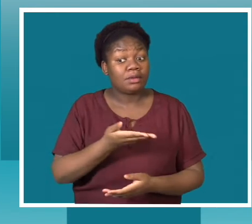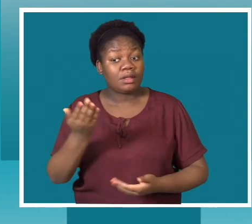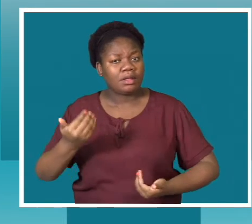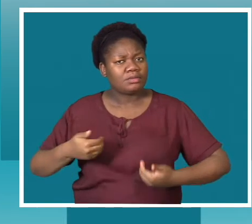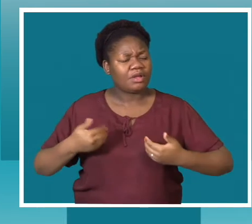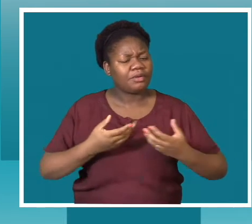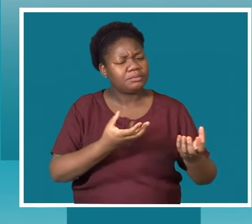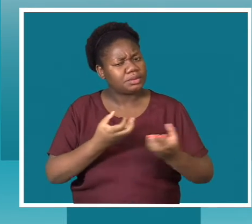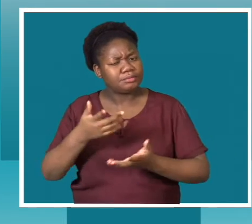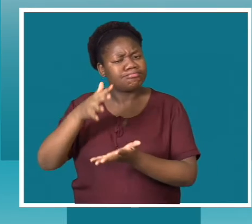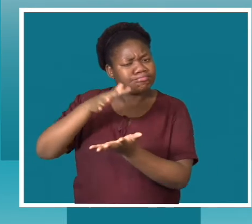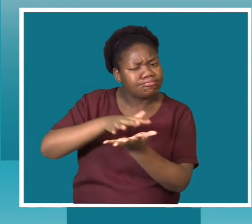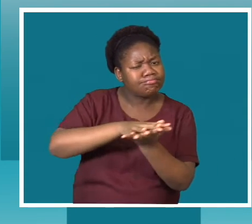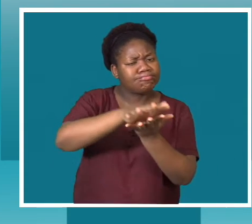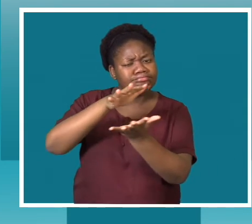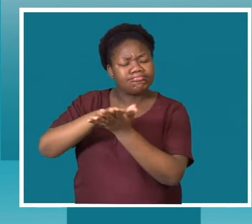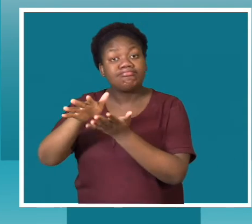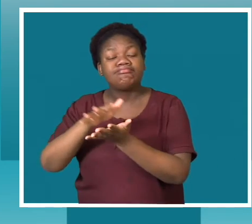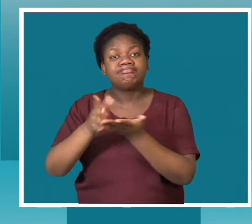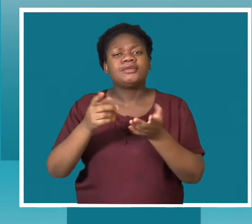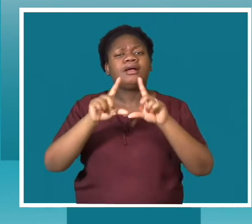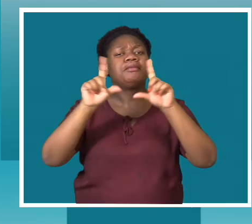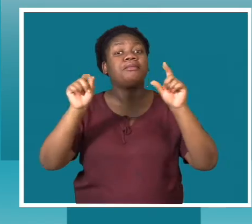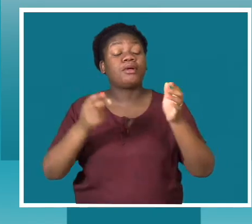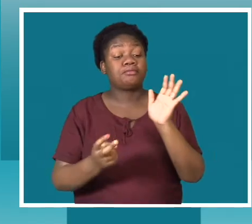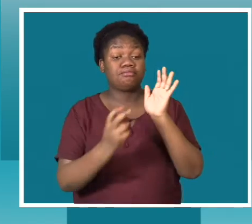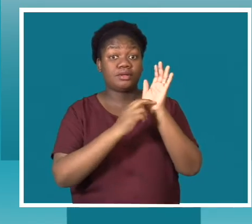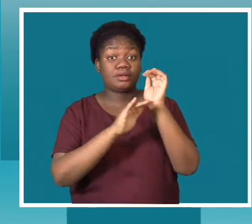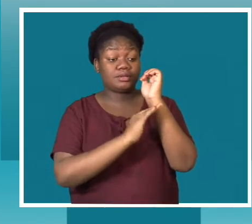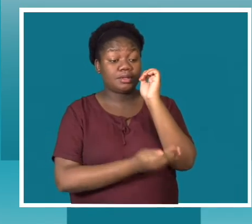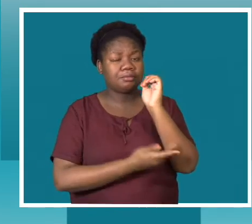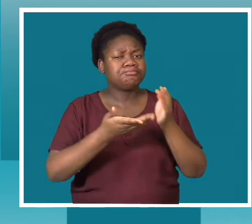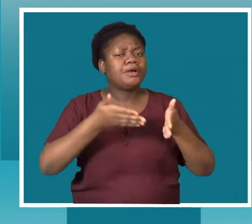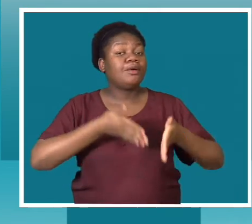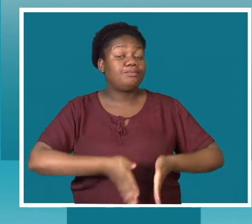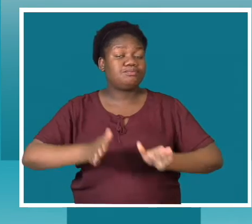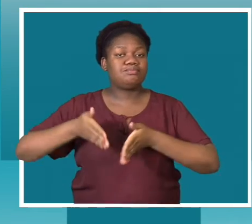explicação sobre a sua sexualidade, esta deve aparecer de algum lugar.